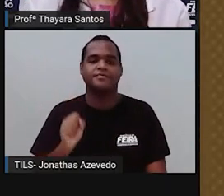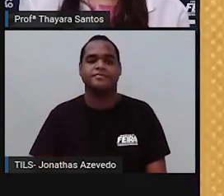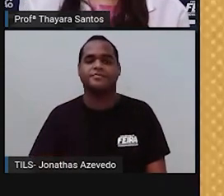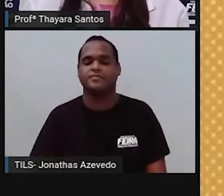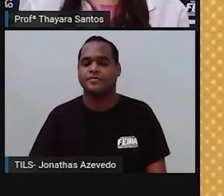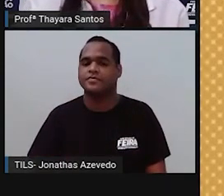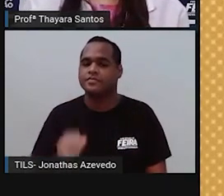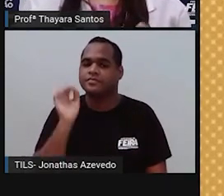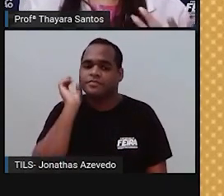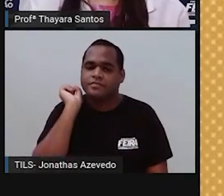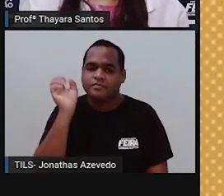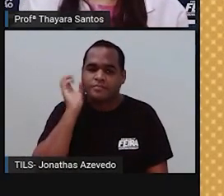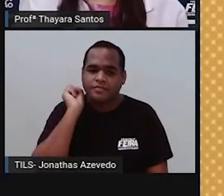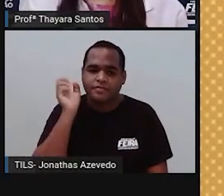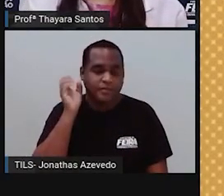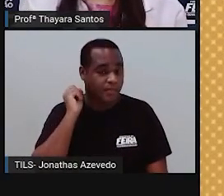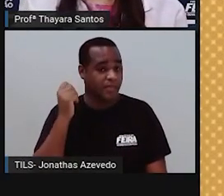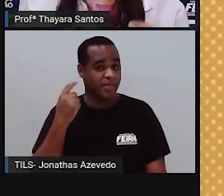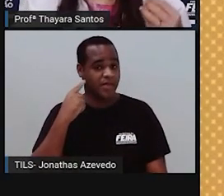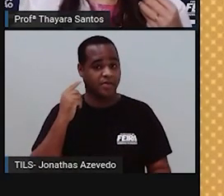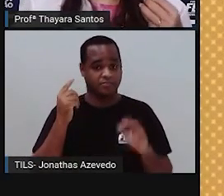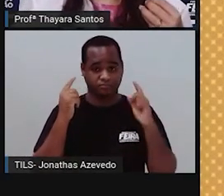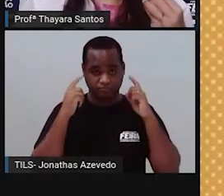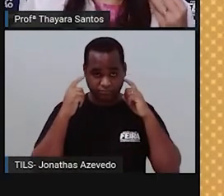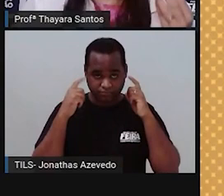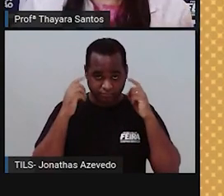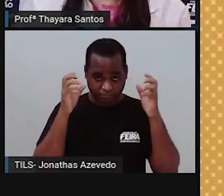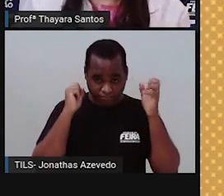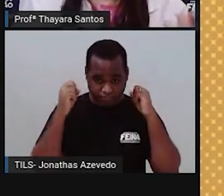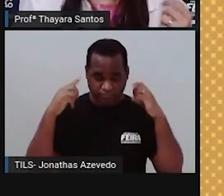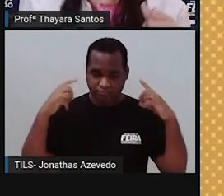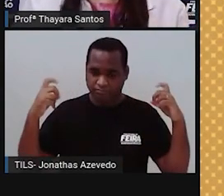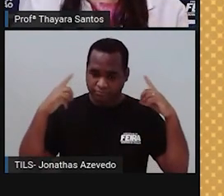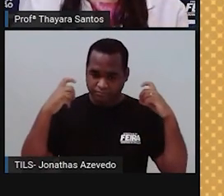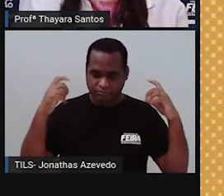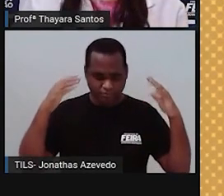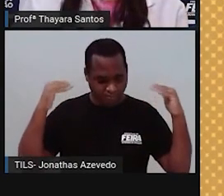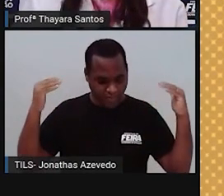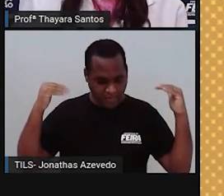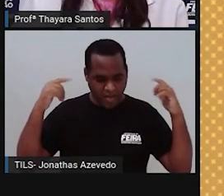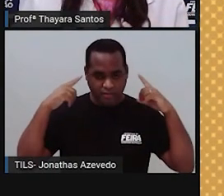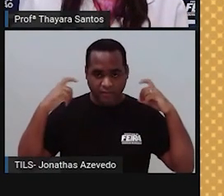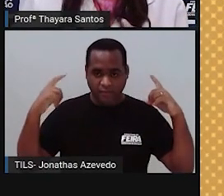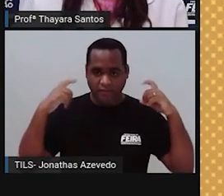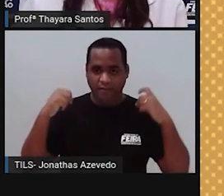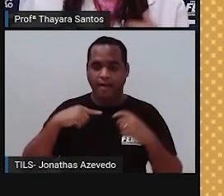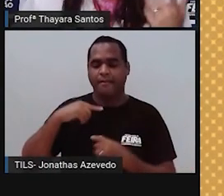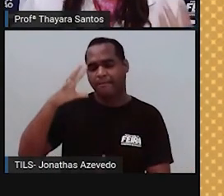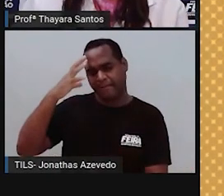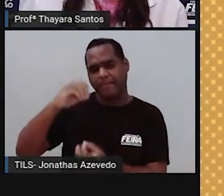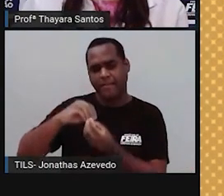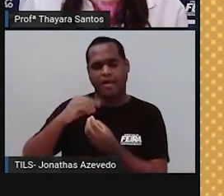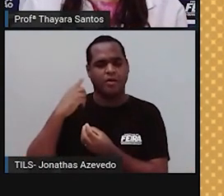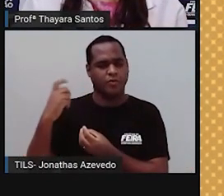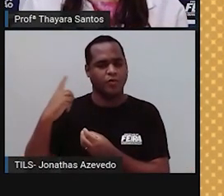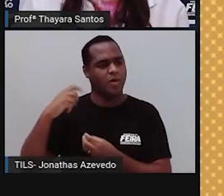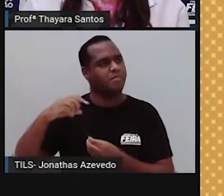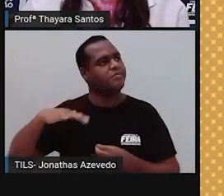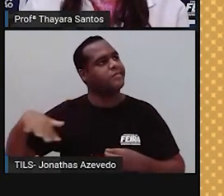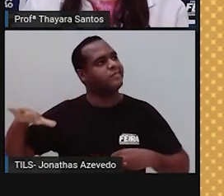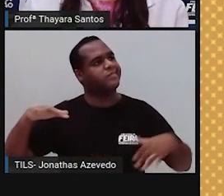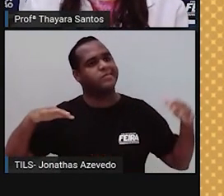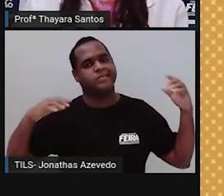A audição é um sentido que é responsável por perceber as ondas sonoras e possibilitar a compreensão desses sons ao nosso redor.